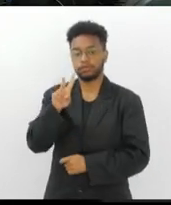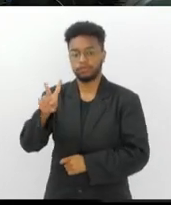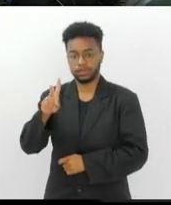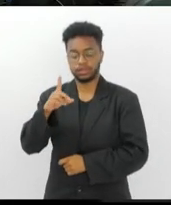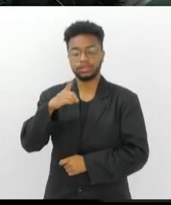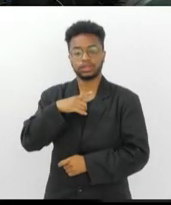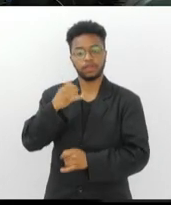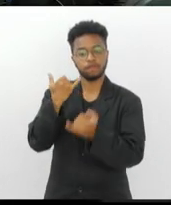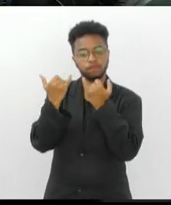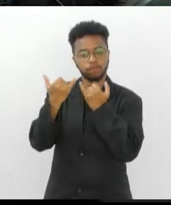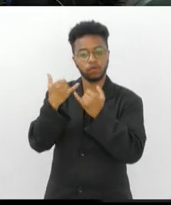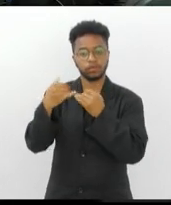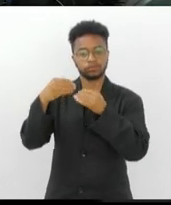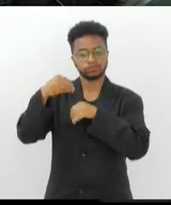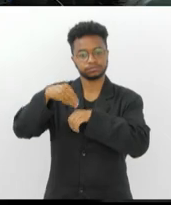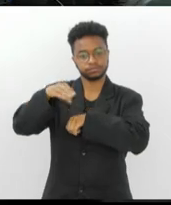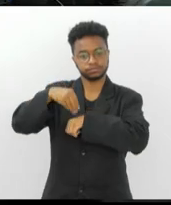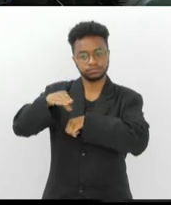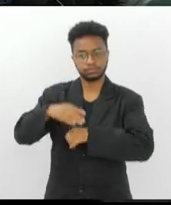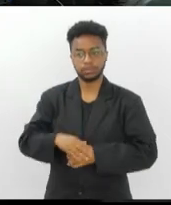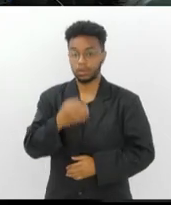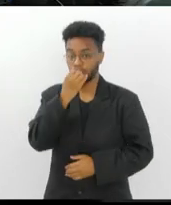tem as informações. Bom dia, PV!